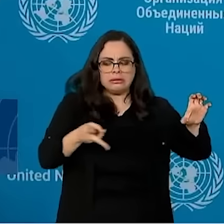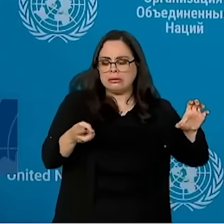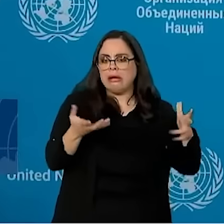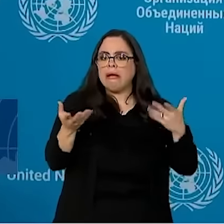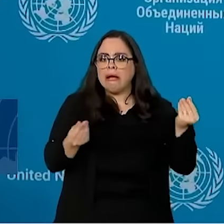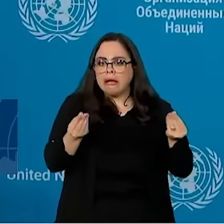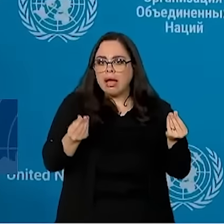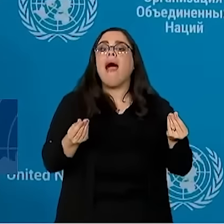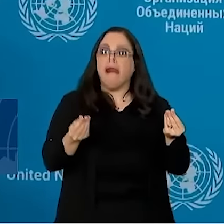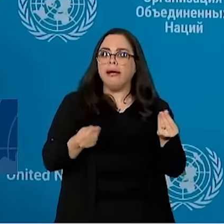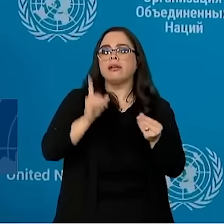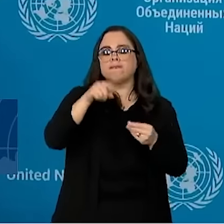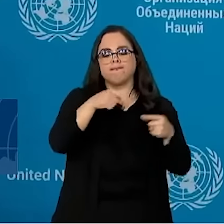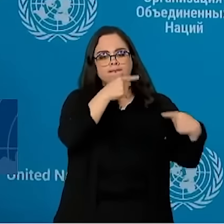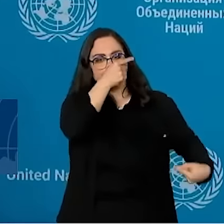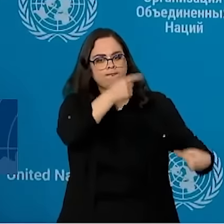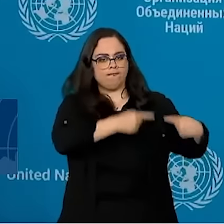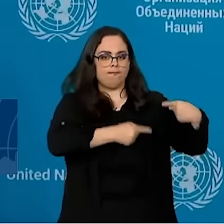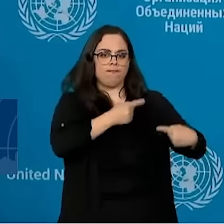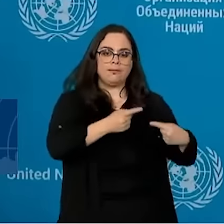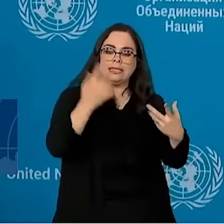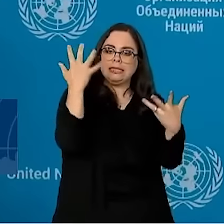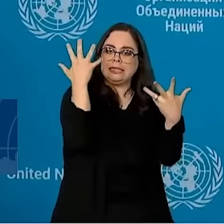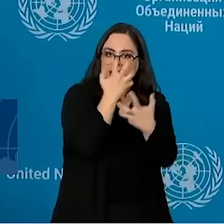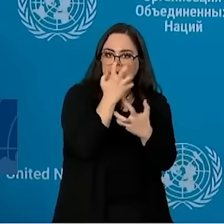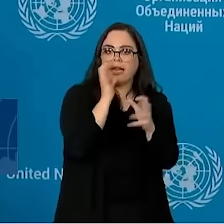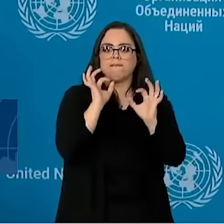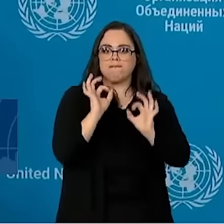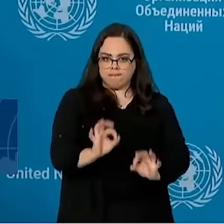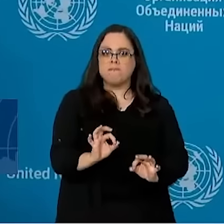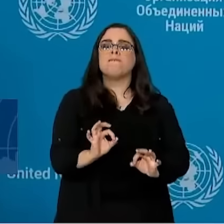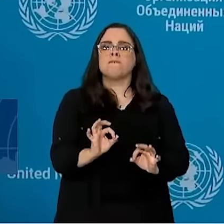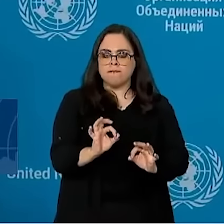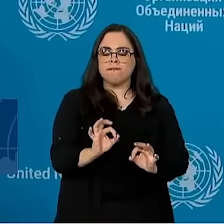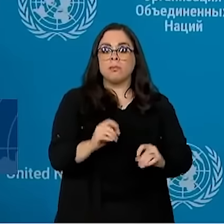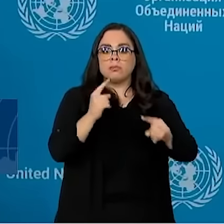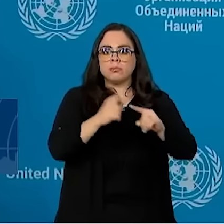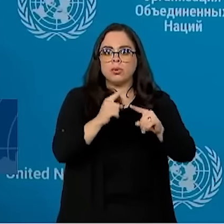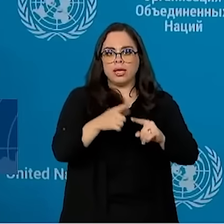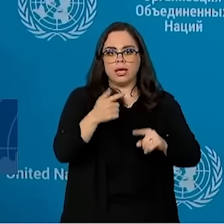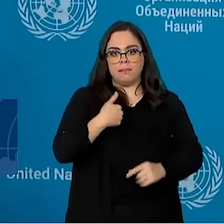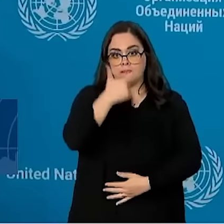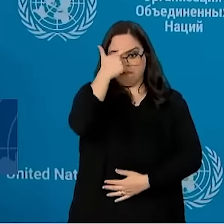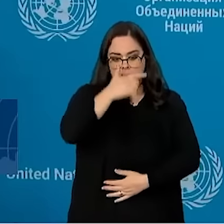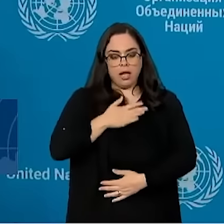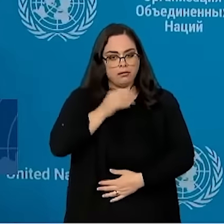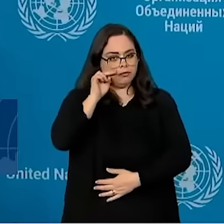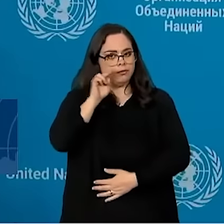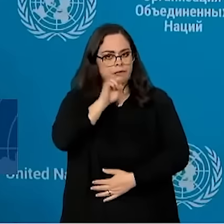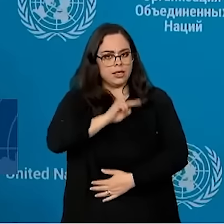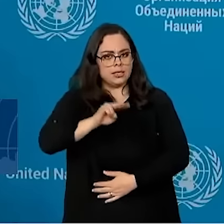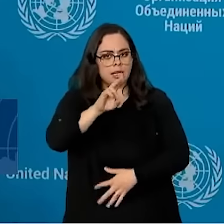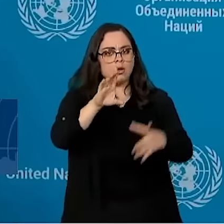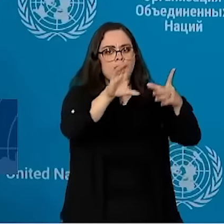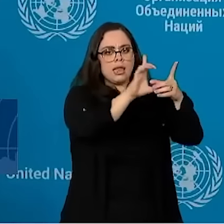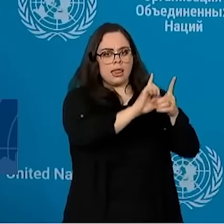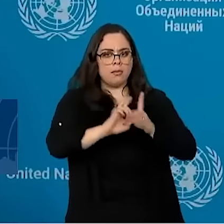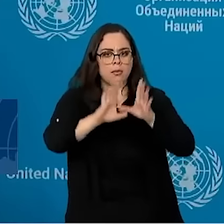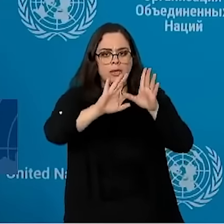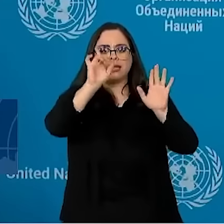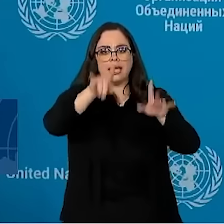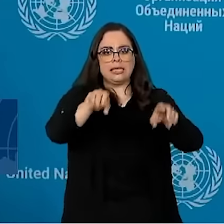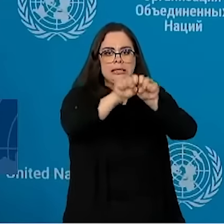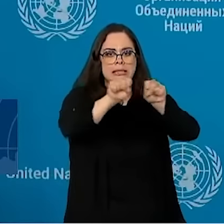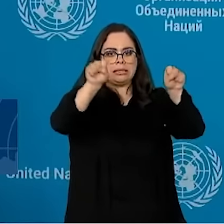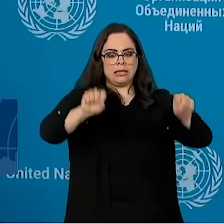Então, é uma discussão muito séria, porque eu considero a democracia o sistema de governo